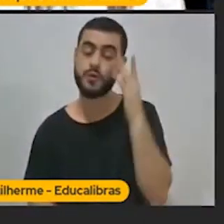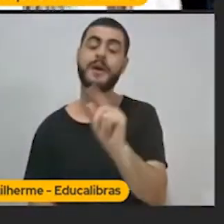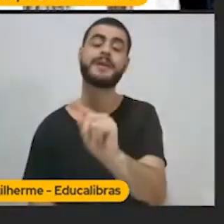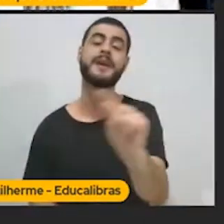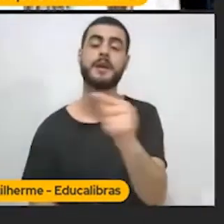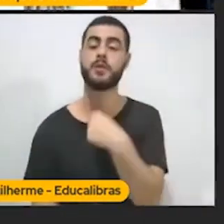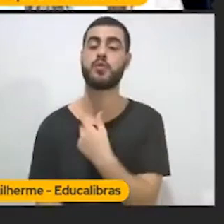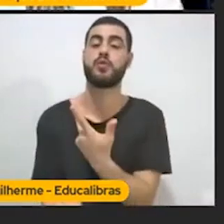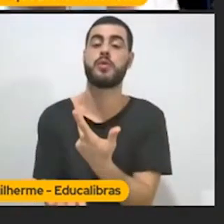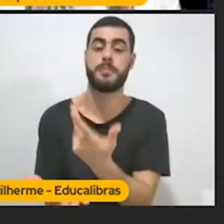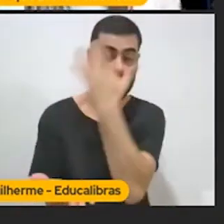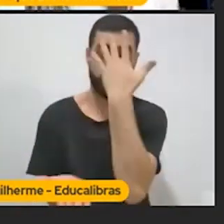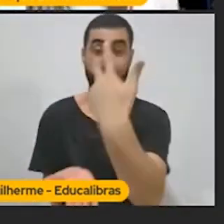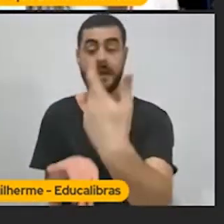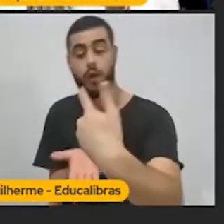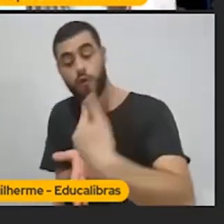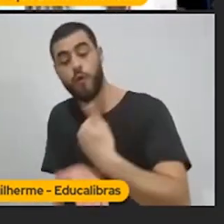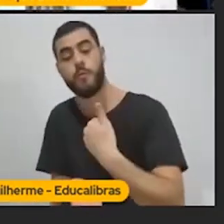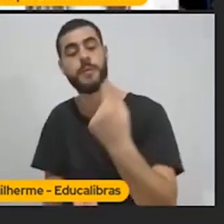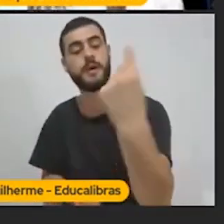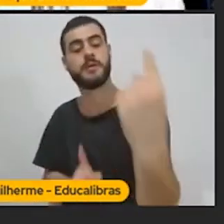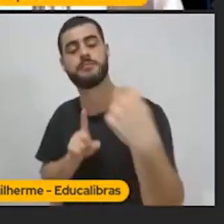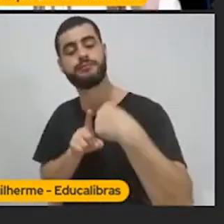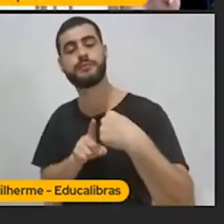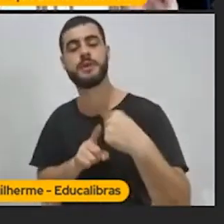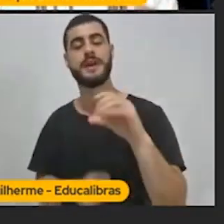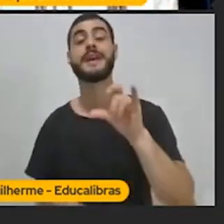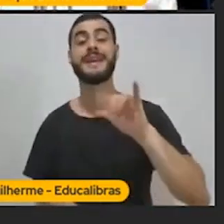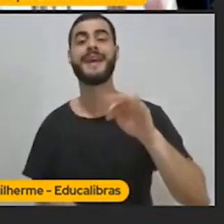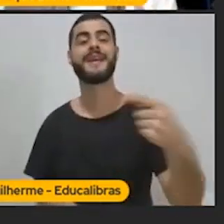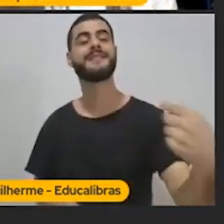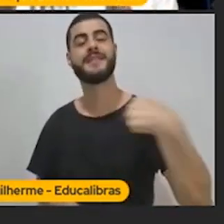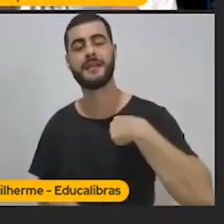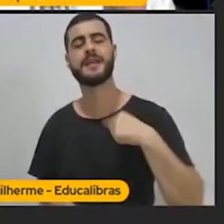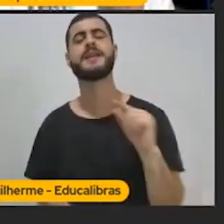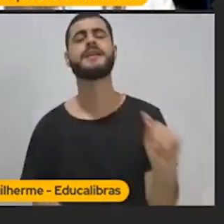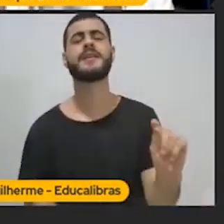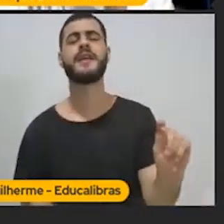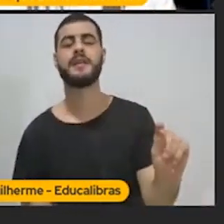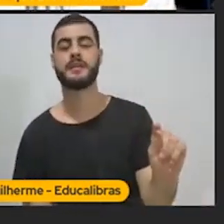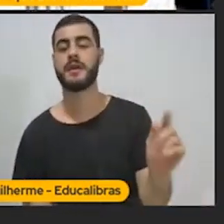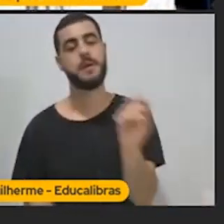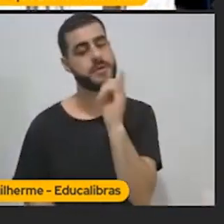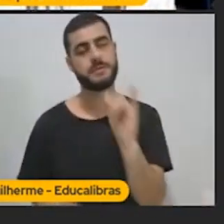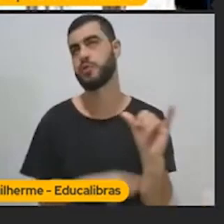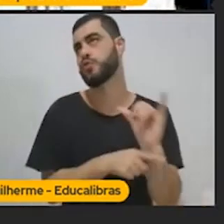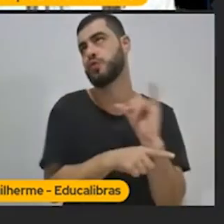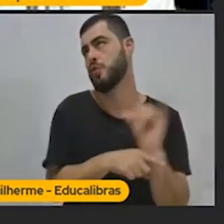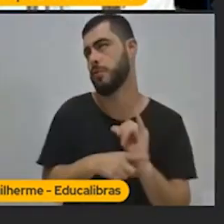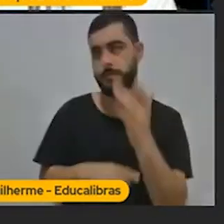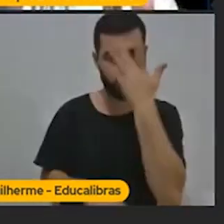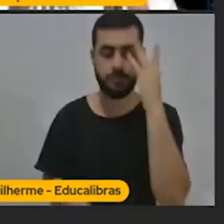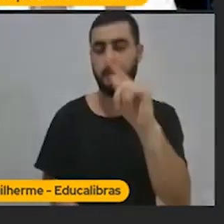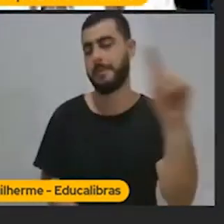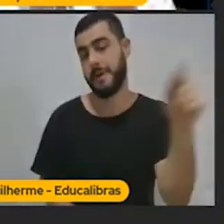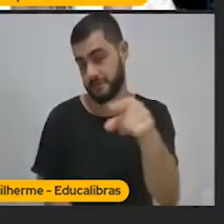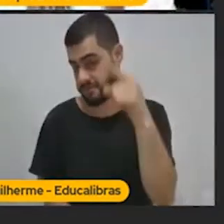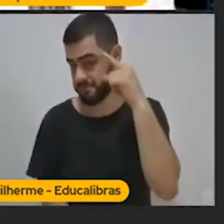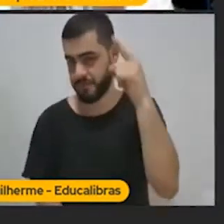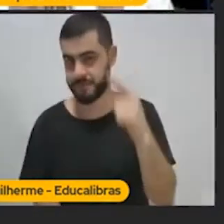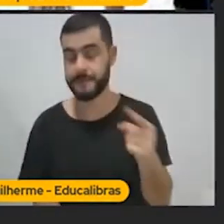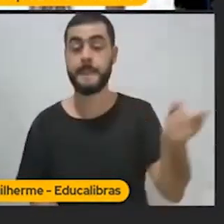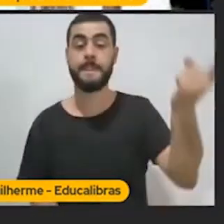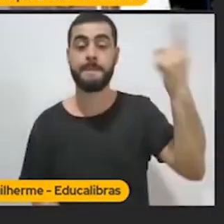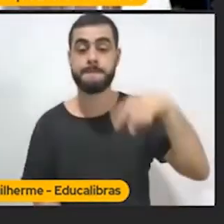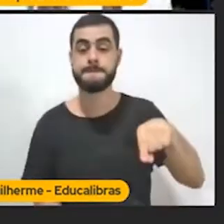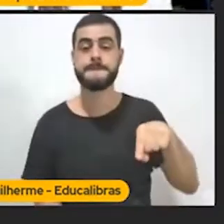clientes são empreendedores, youtubers, não sei. Cujo. Qual o problema que precisa ser resolvido? Você escreve qual